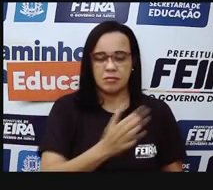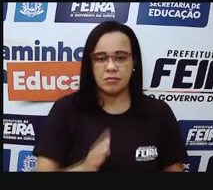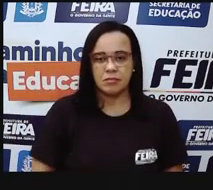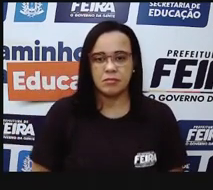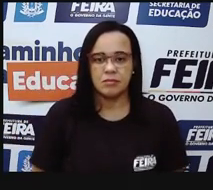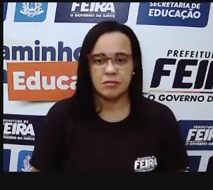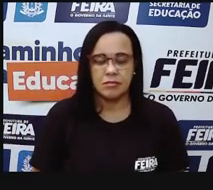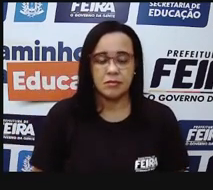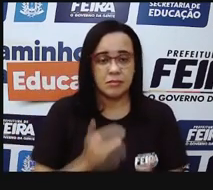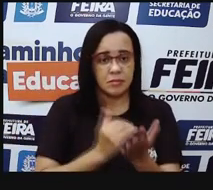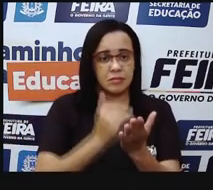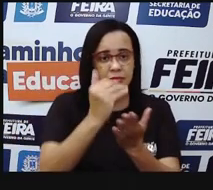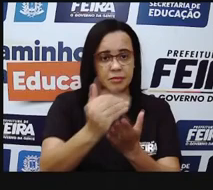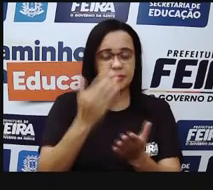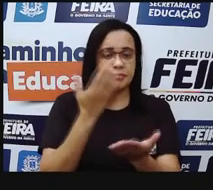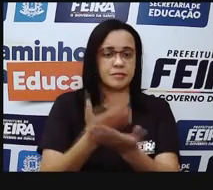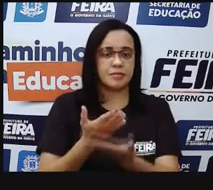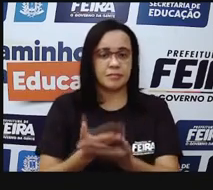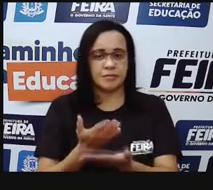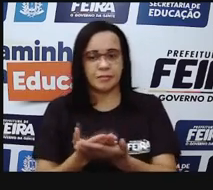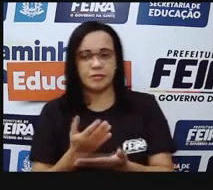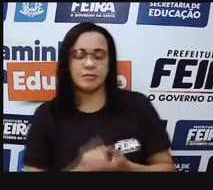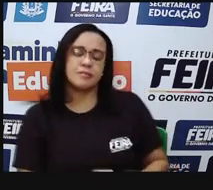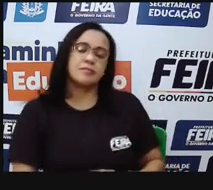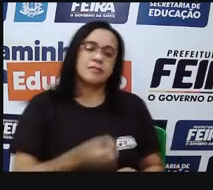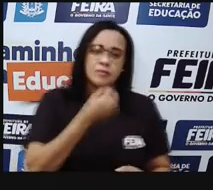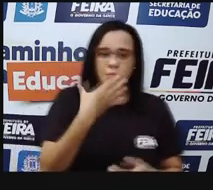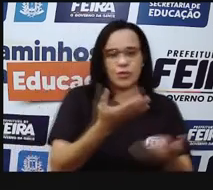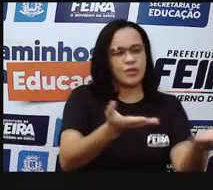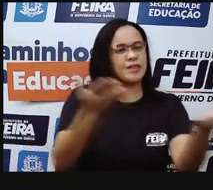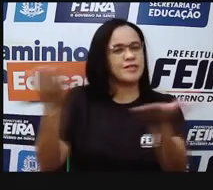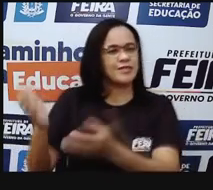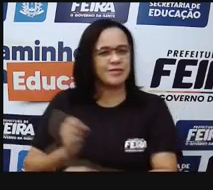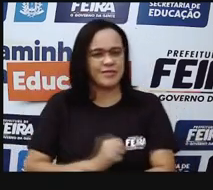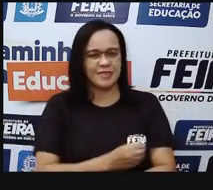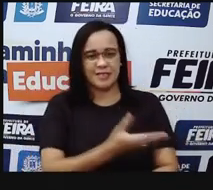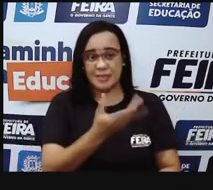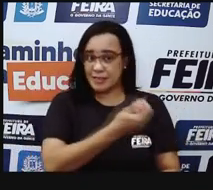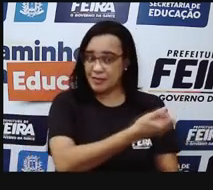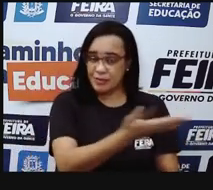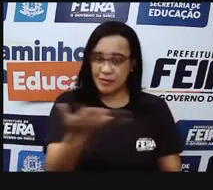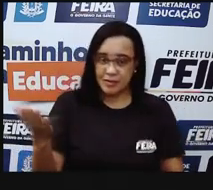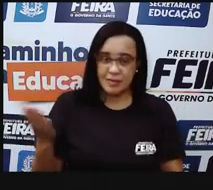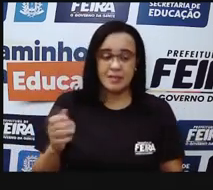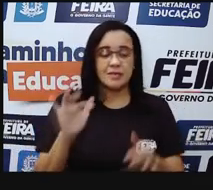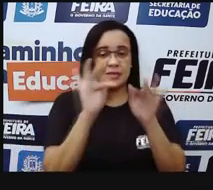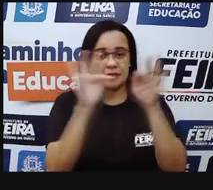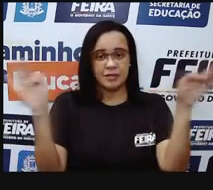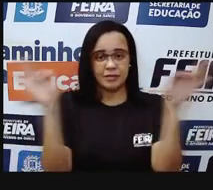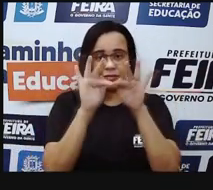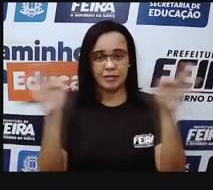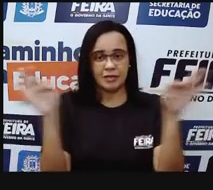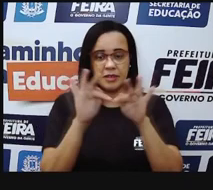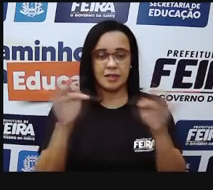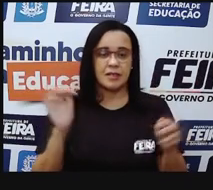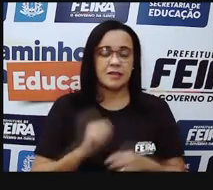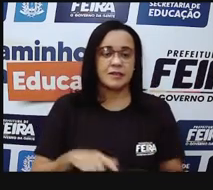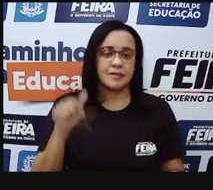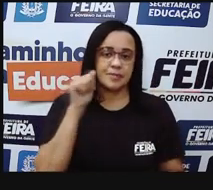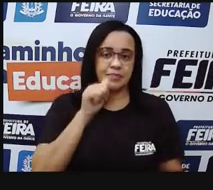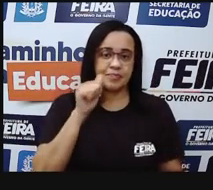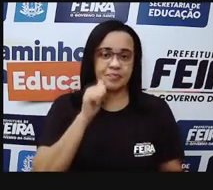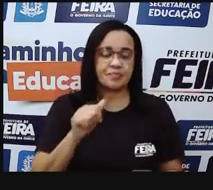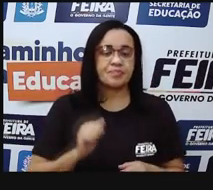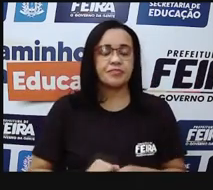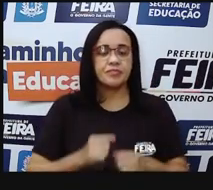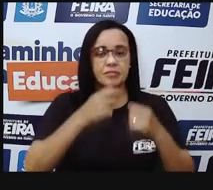Para começar nossa aula, para dar uma boa vida a vocês, eu trago essa frase, né, de Maria Tel, que diz o